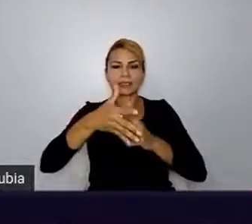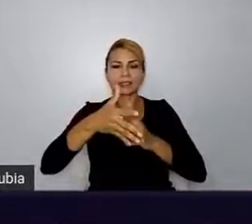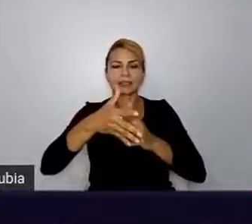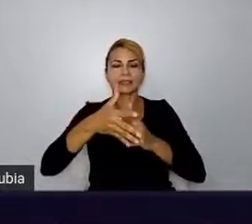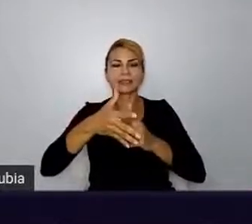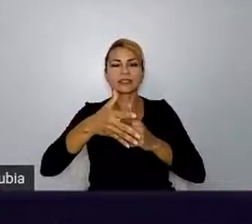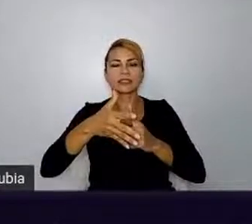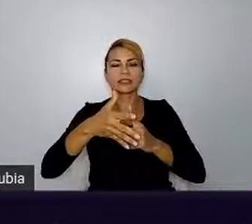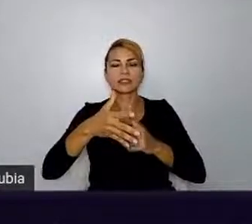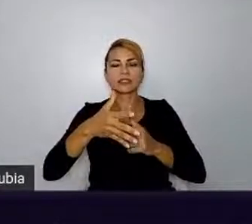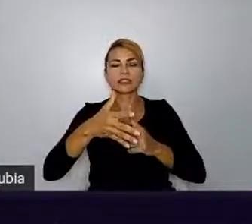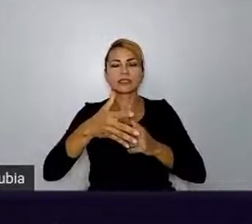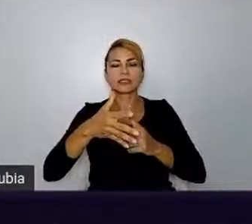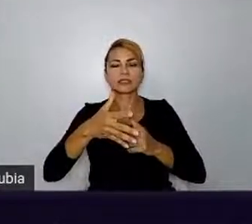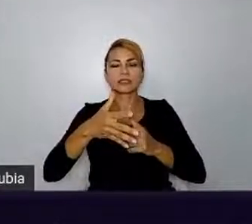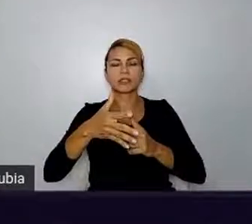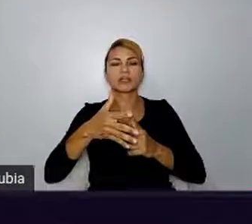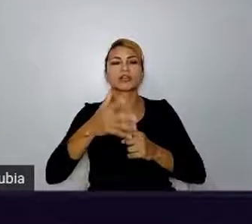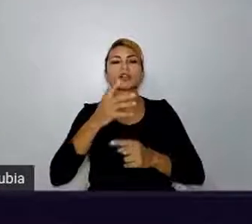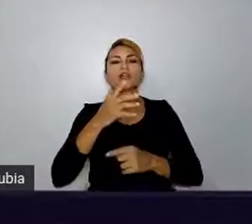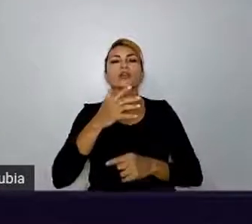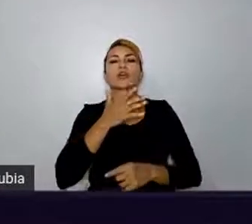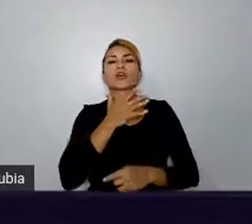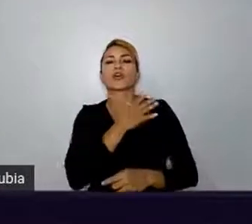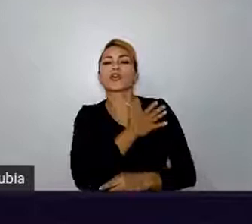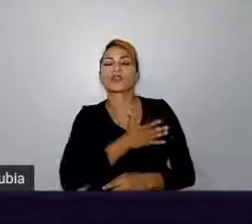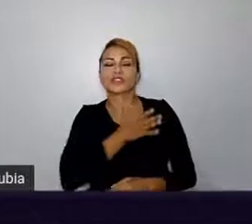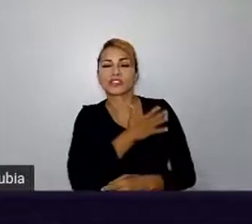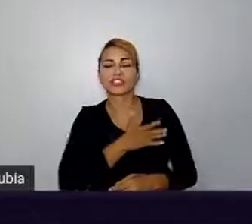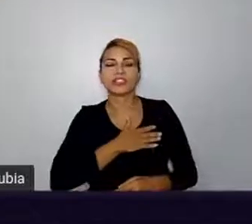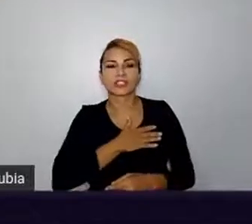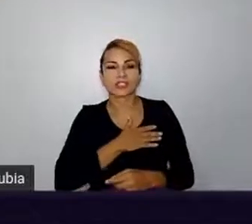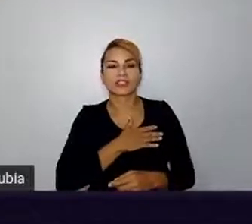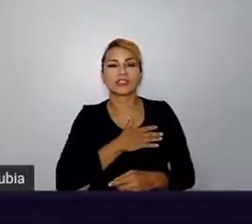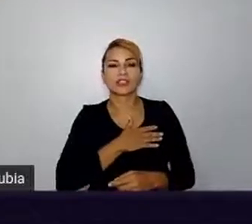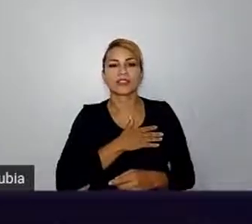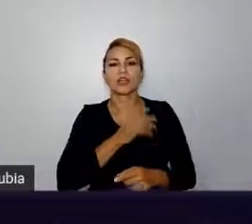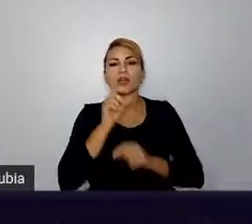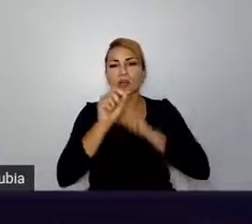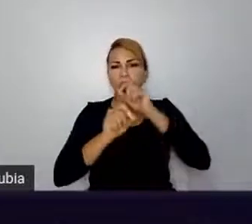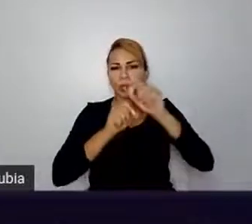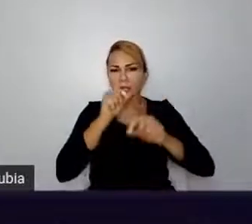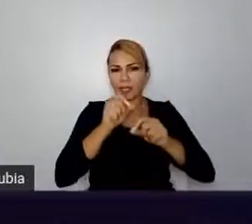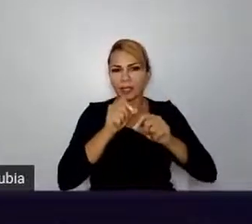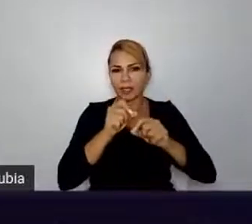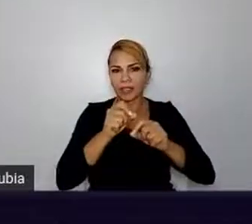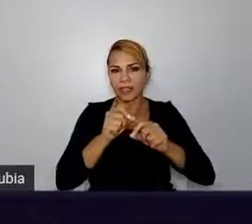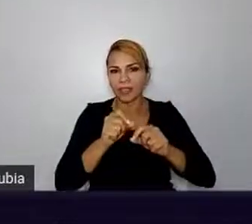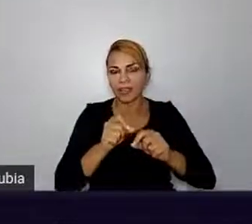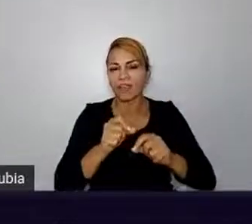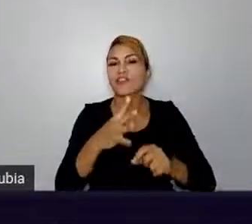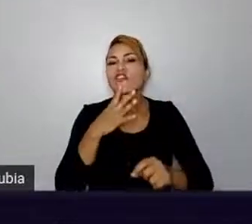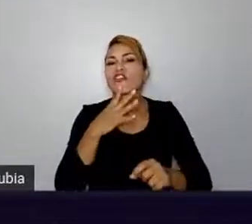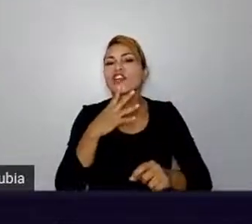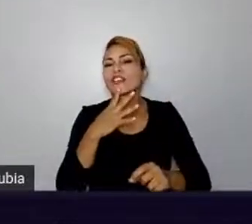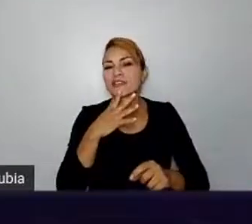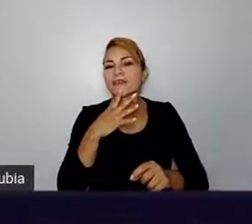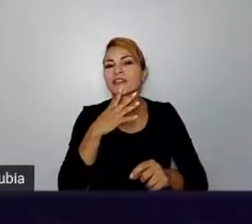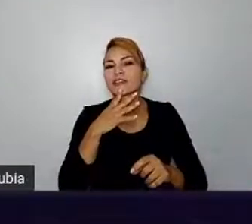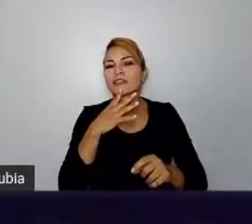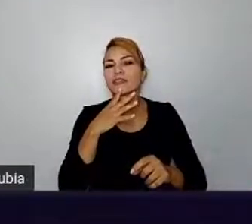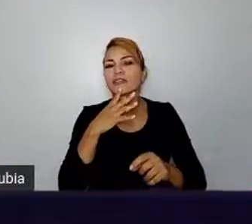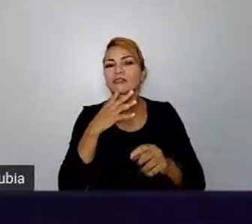conhecimento comum, mas muitas vezes quebrar essa barreira da intransigência, principalmente